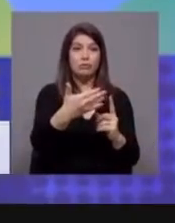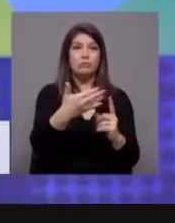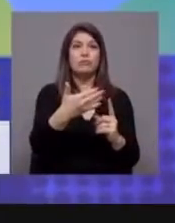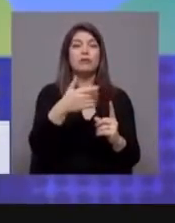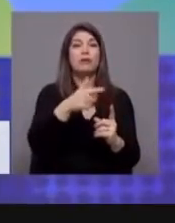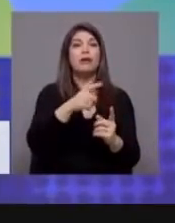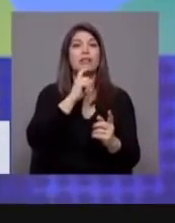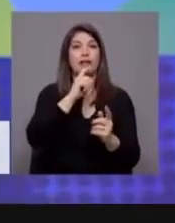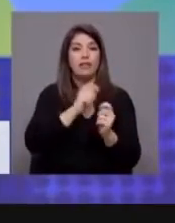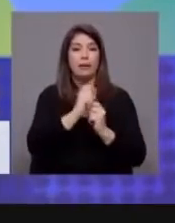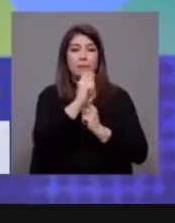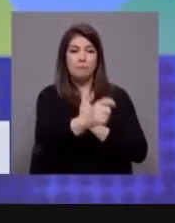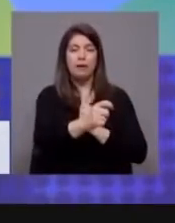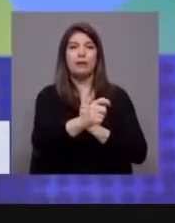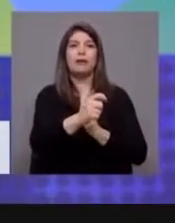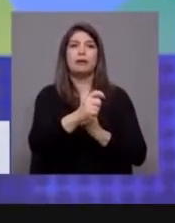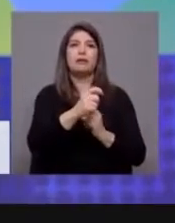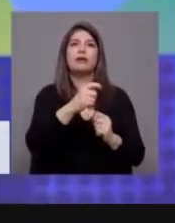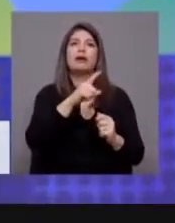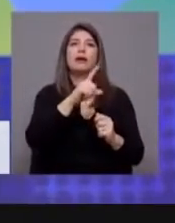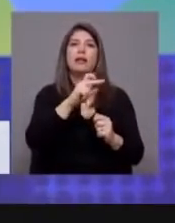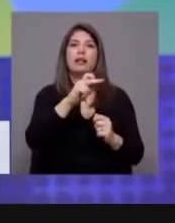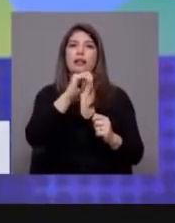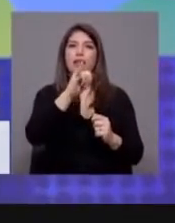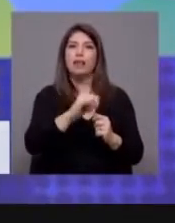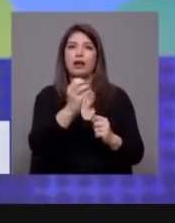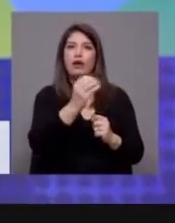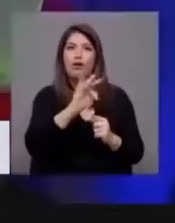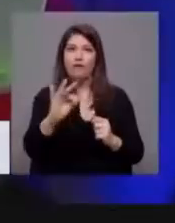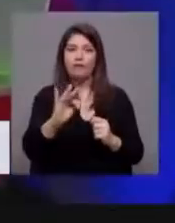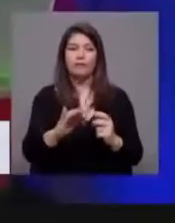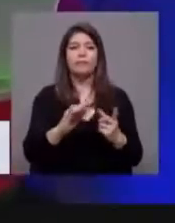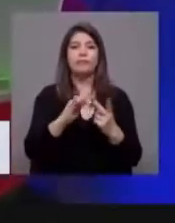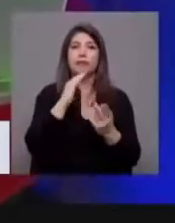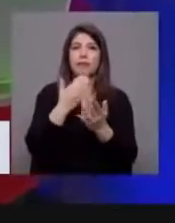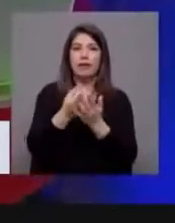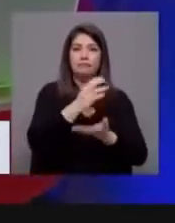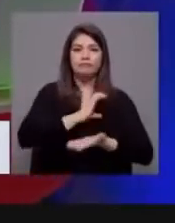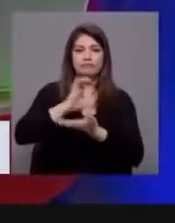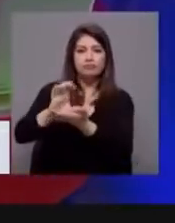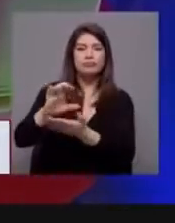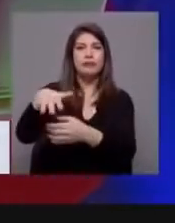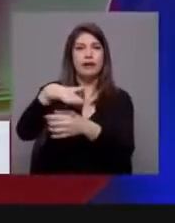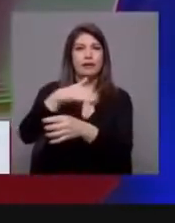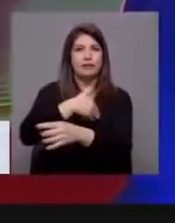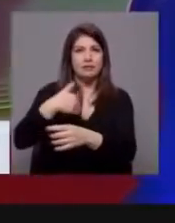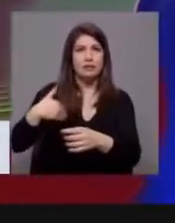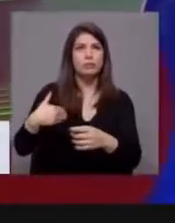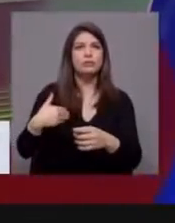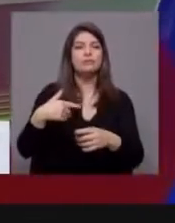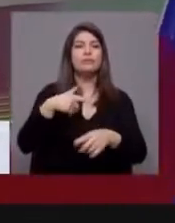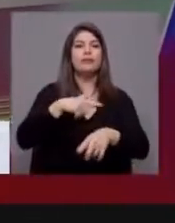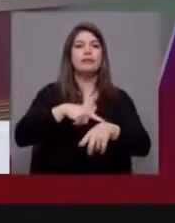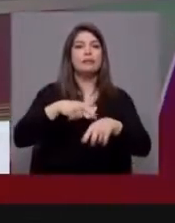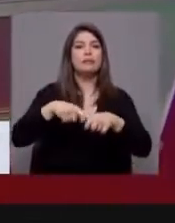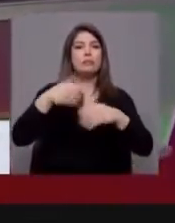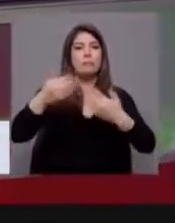100%, teve um aumento histórico do reforço do Serviço Nacional de Saúde, que permitiu alargar o prazo do subsídio